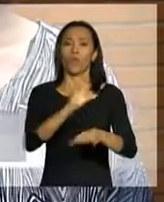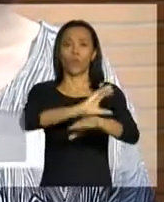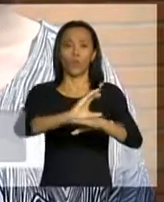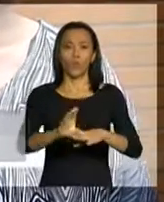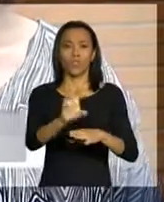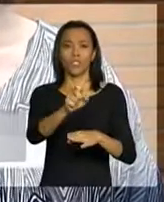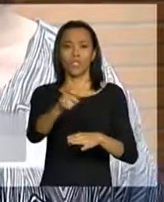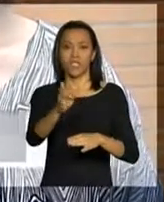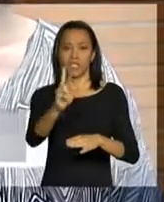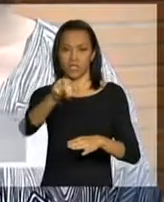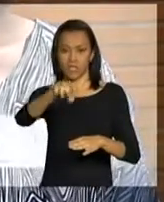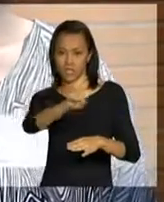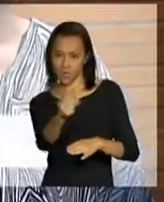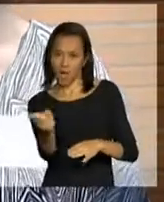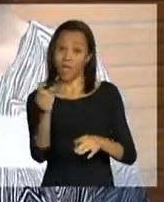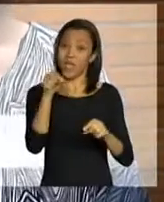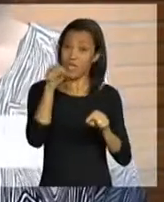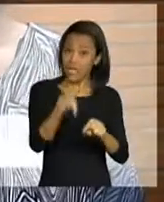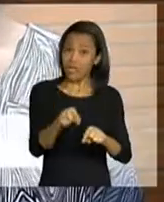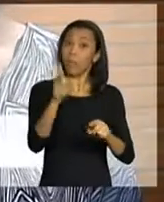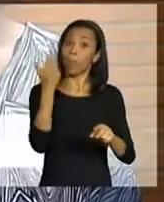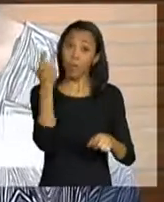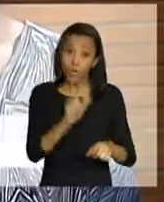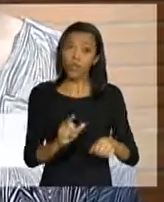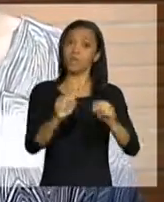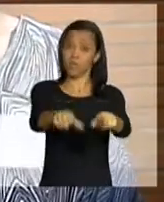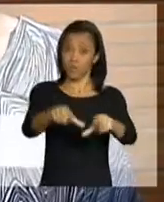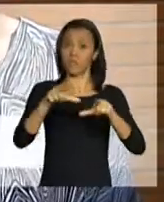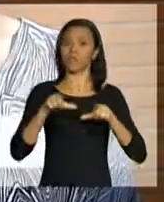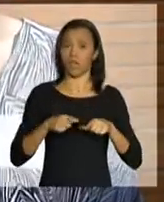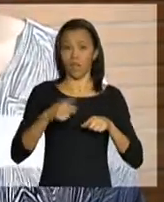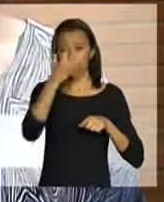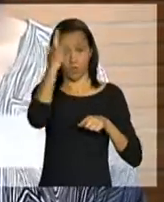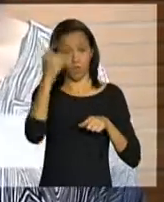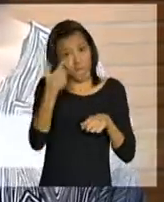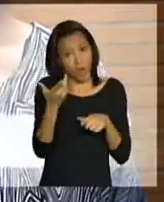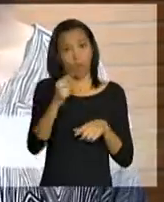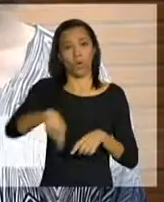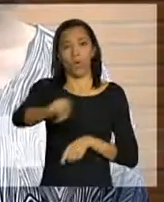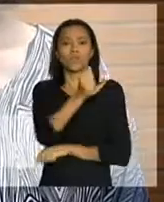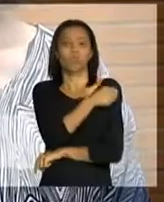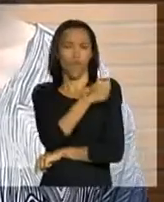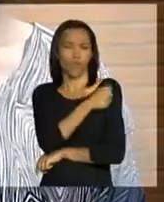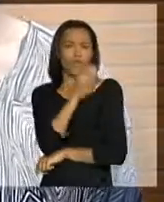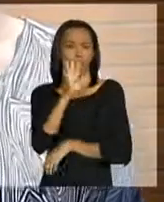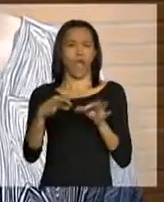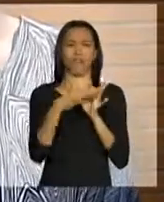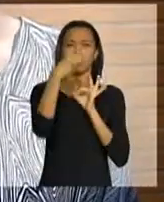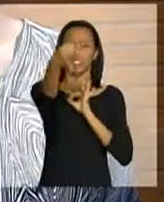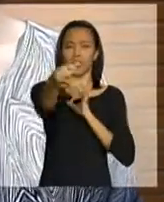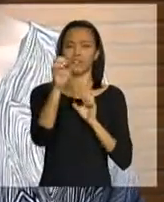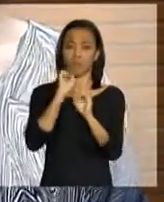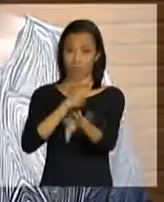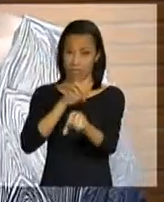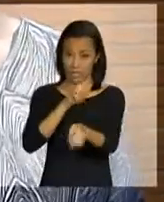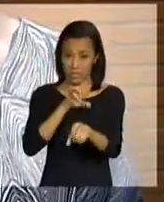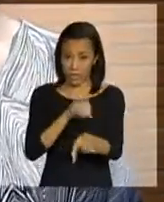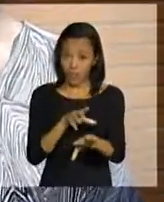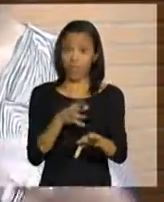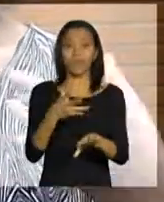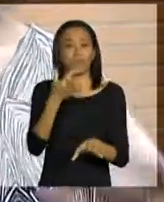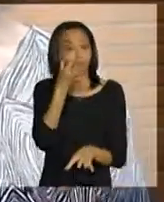forma, ele pode ser certificado. Então, os alunos que fizeram o curso à distância e que tiveram